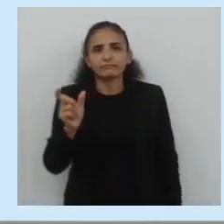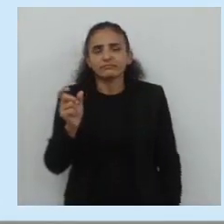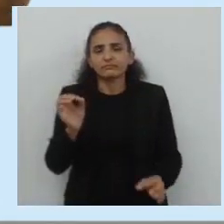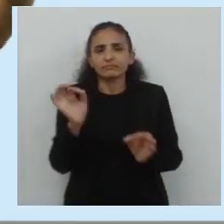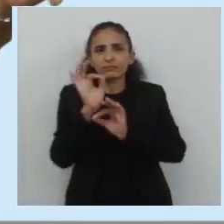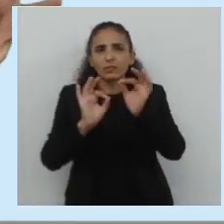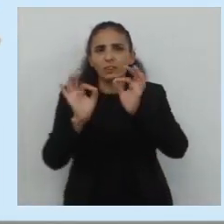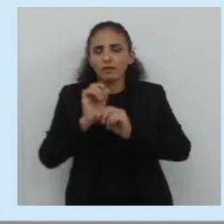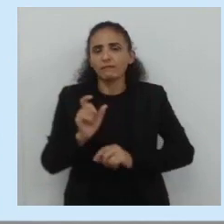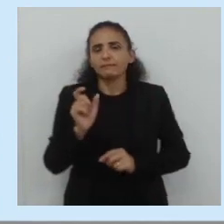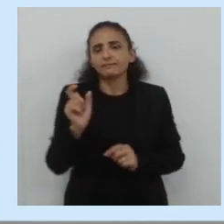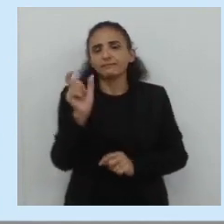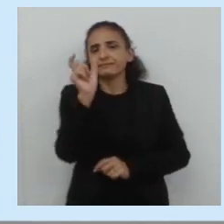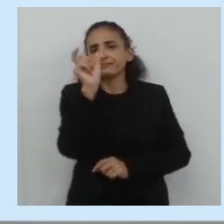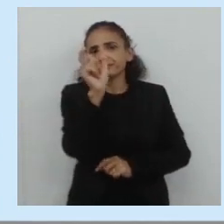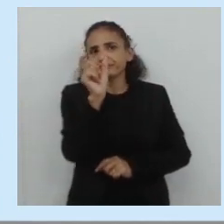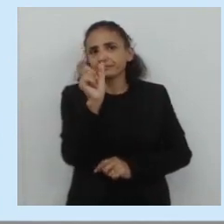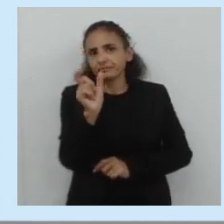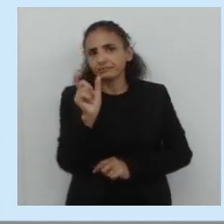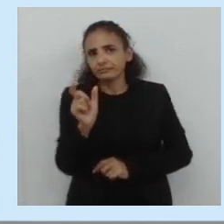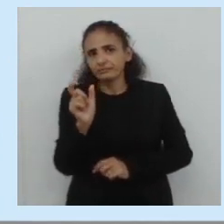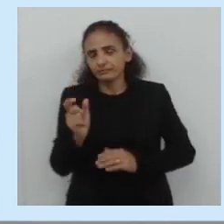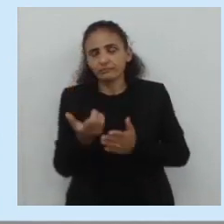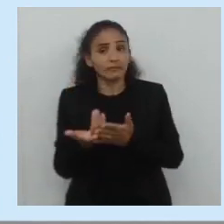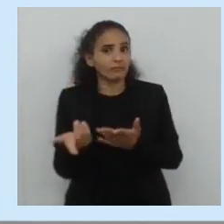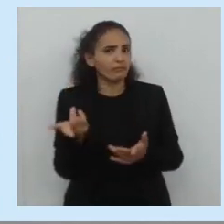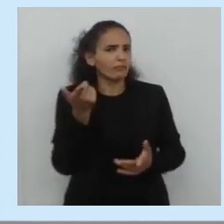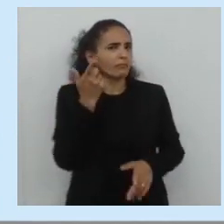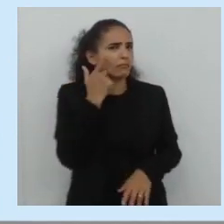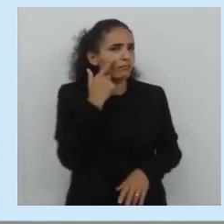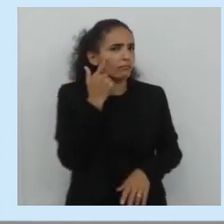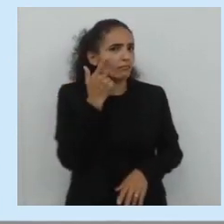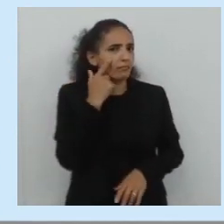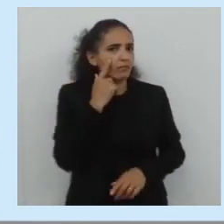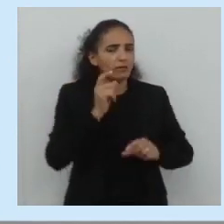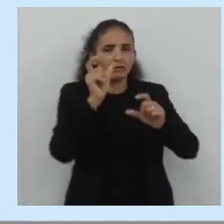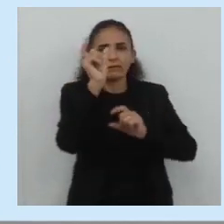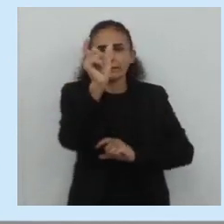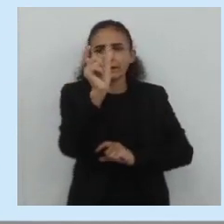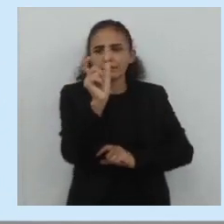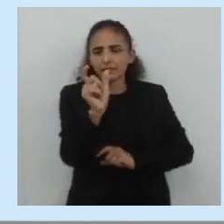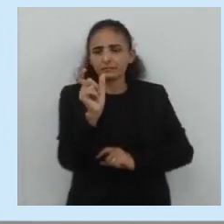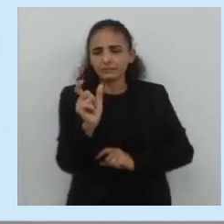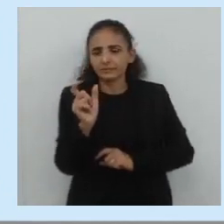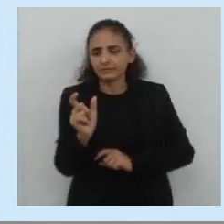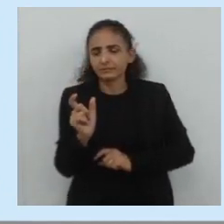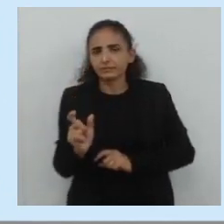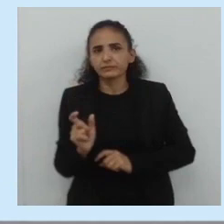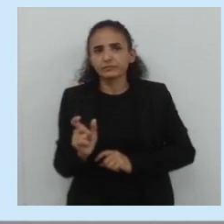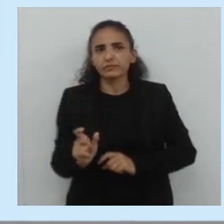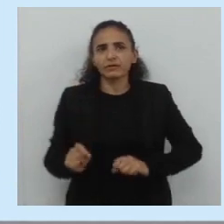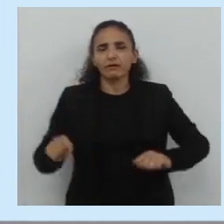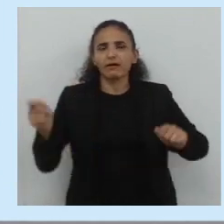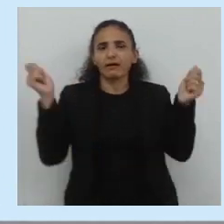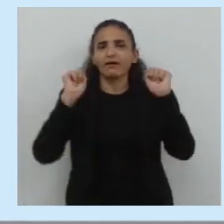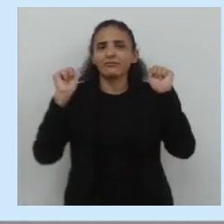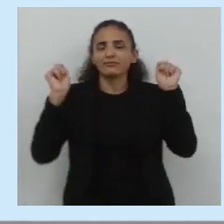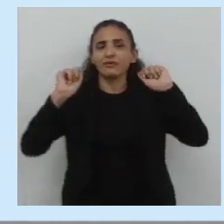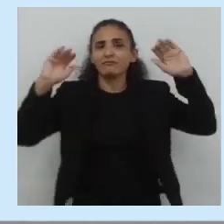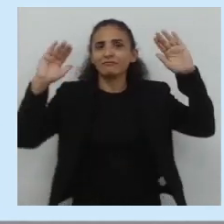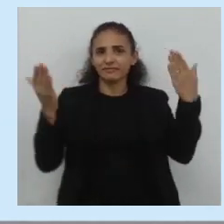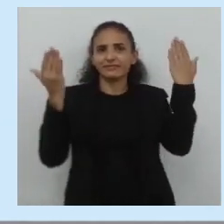Nós encontramos palavras que aparentemente estão soltas, mas o título, o show,